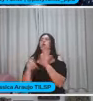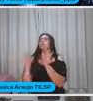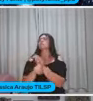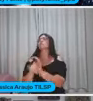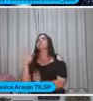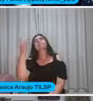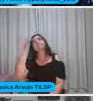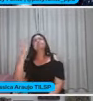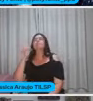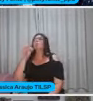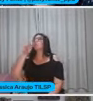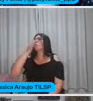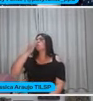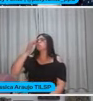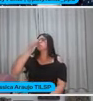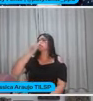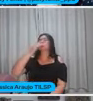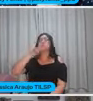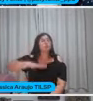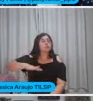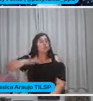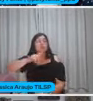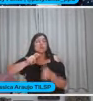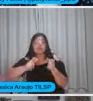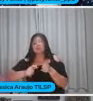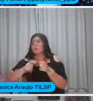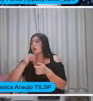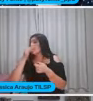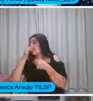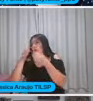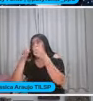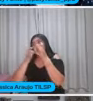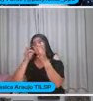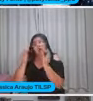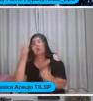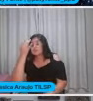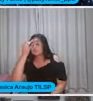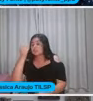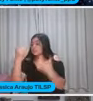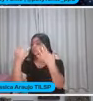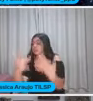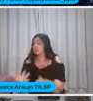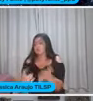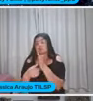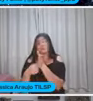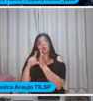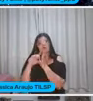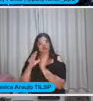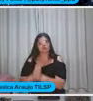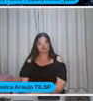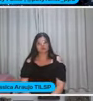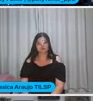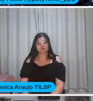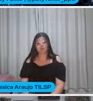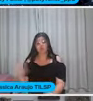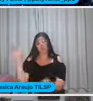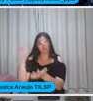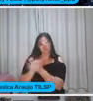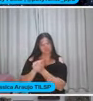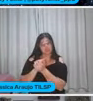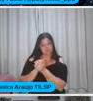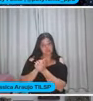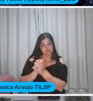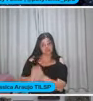Gente Deixem espaço para isso Para as crianças Tentarem dar explicações prévias Registre